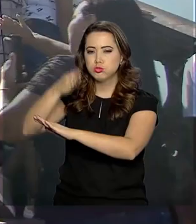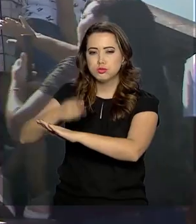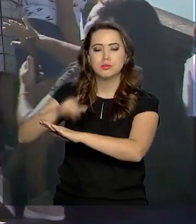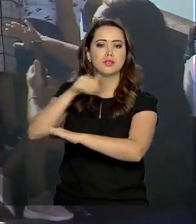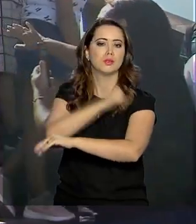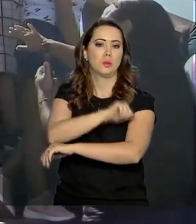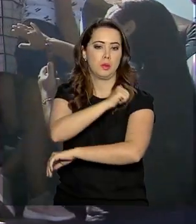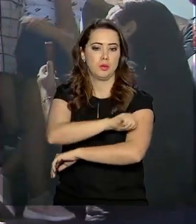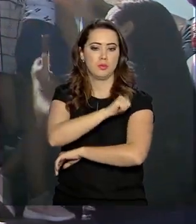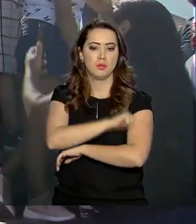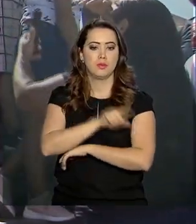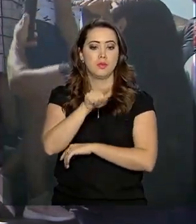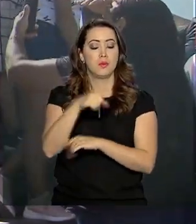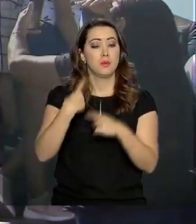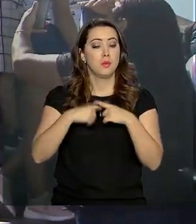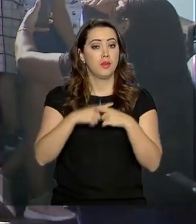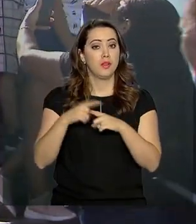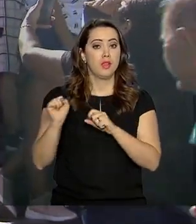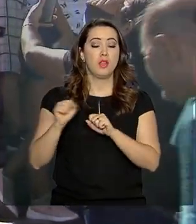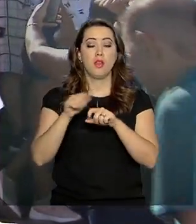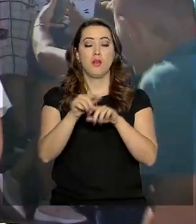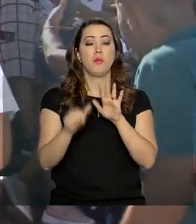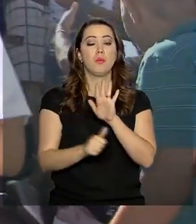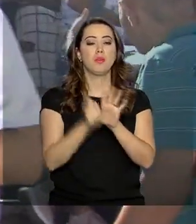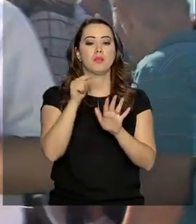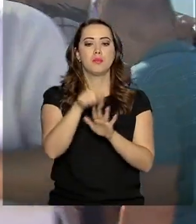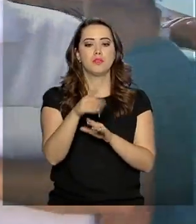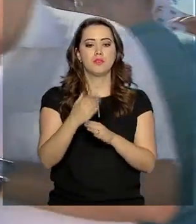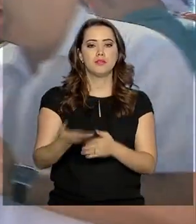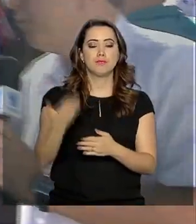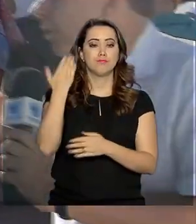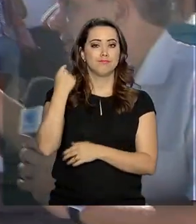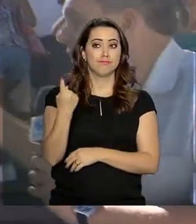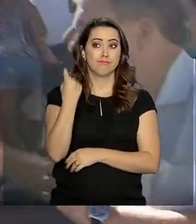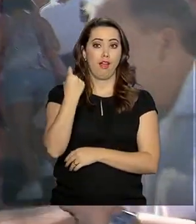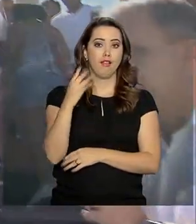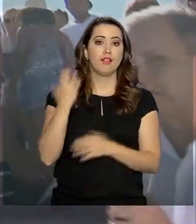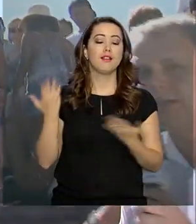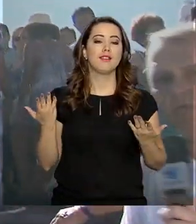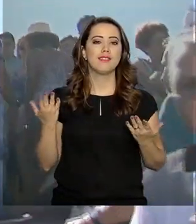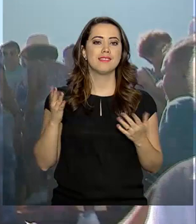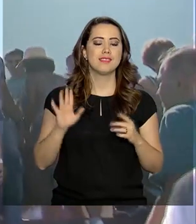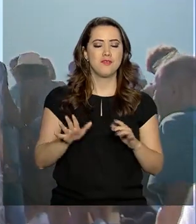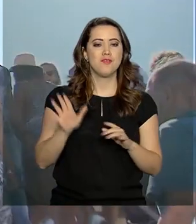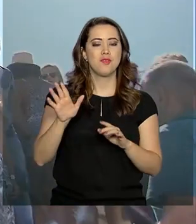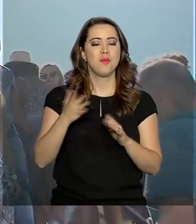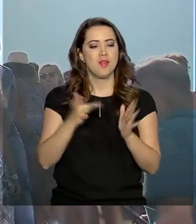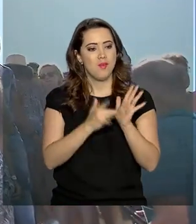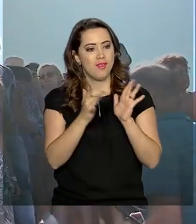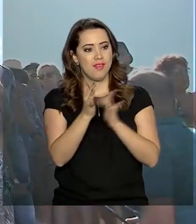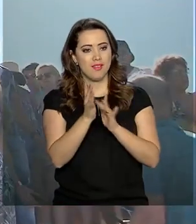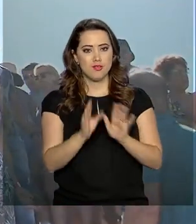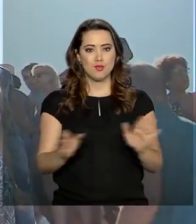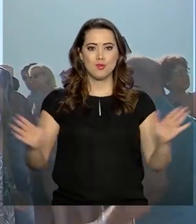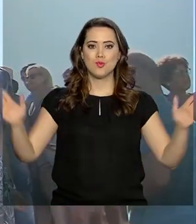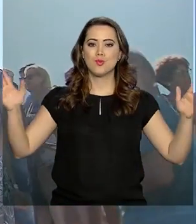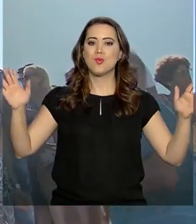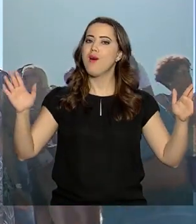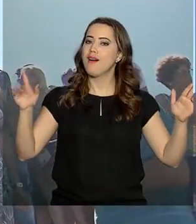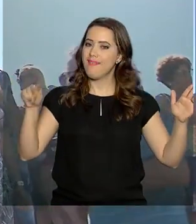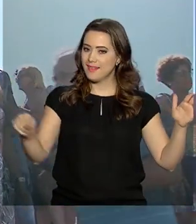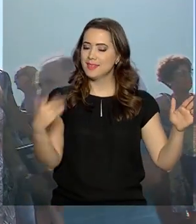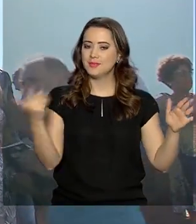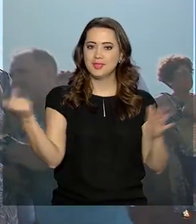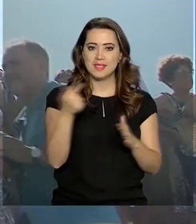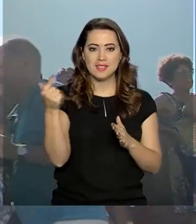fica no Rio de Janeiro. E o motivo para essa colocação está bem ali atrás. É o Monumento do Cristo Redentor, uma das sete maravilhas